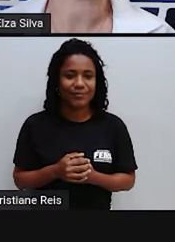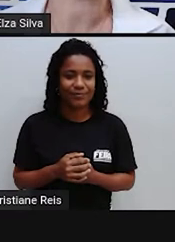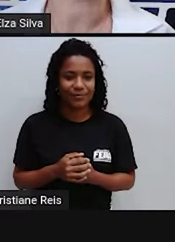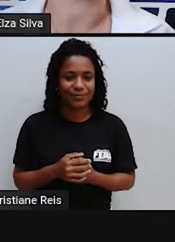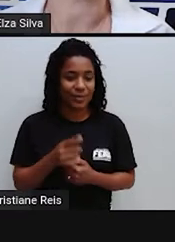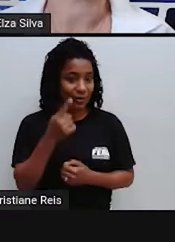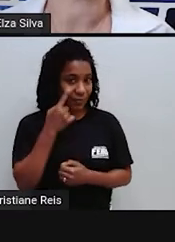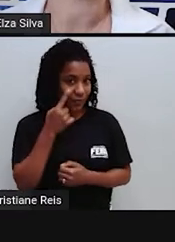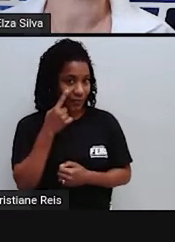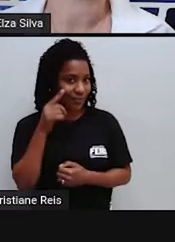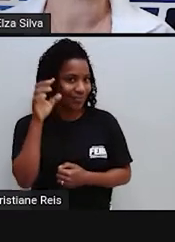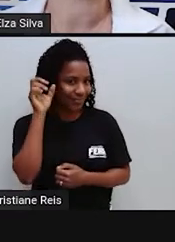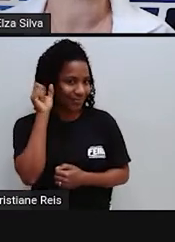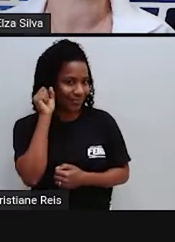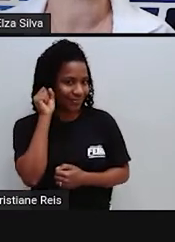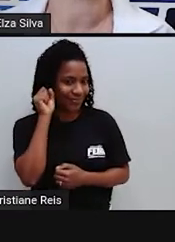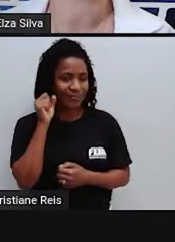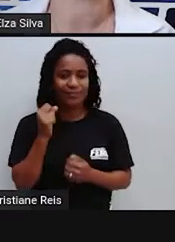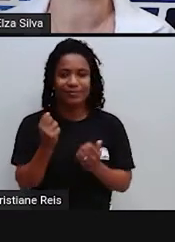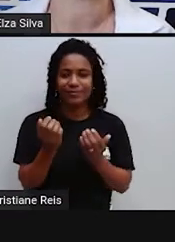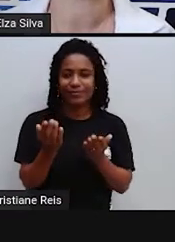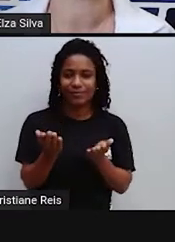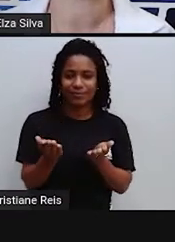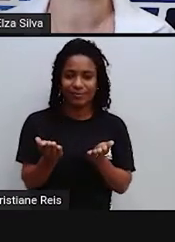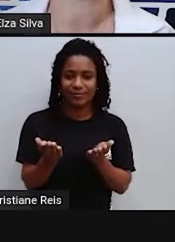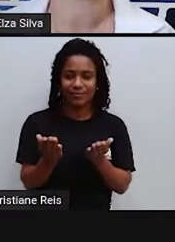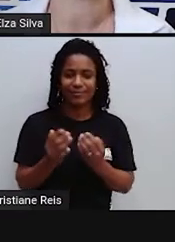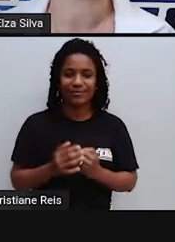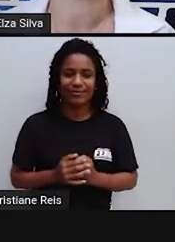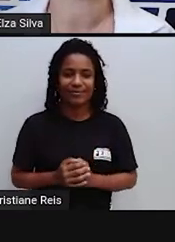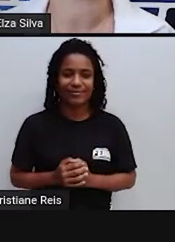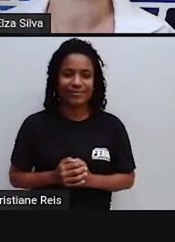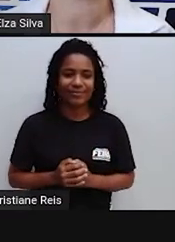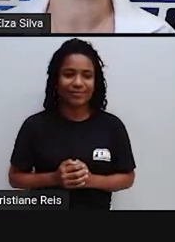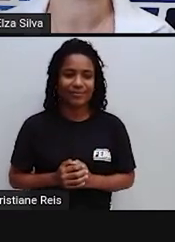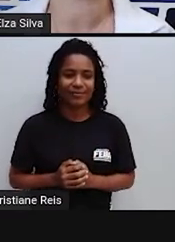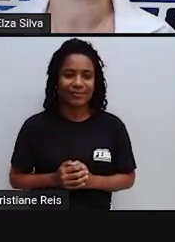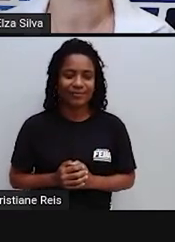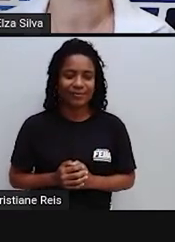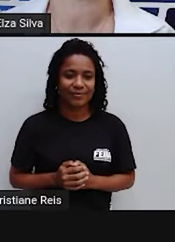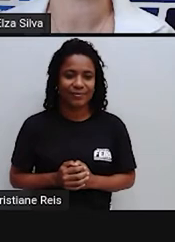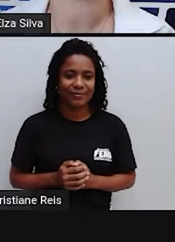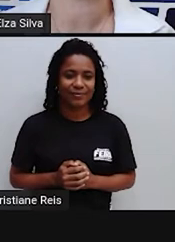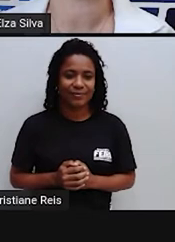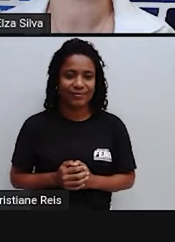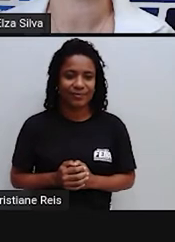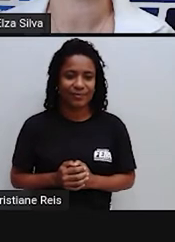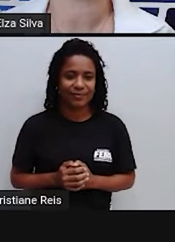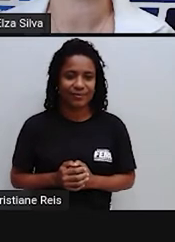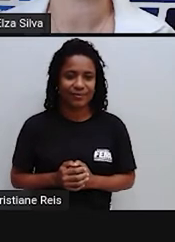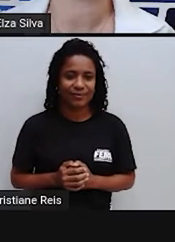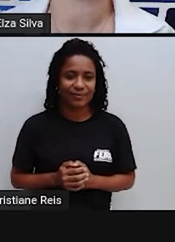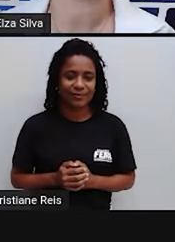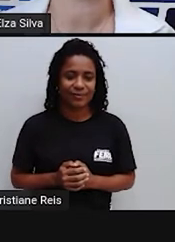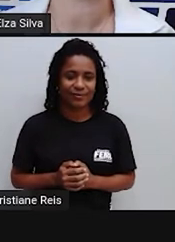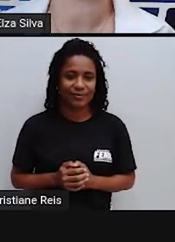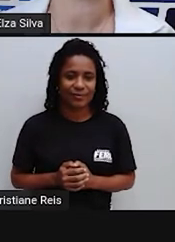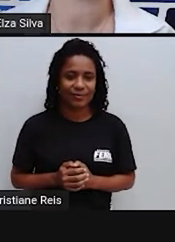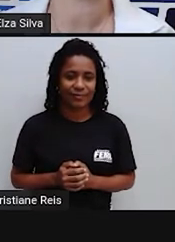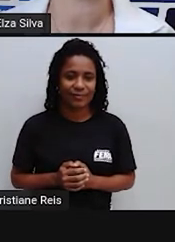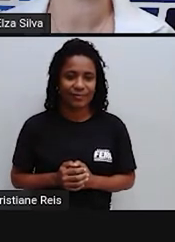Ouçam comigo My second stop In Brazil Was Salvador The first capital Of the country